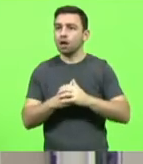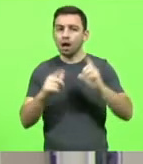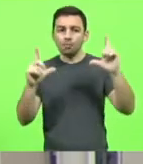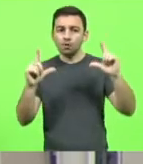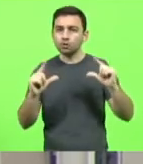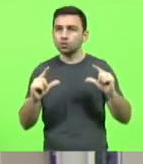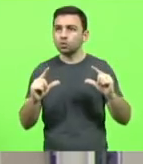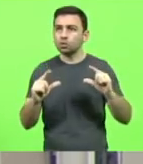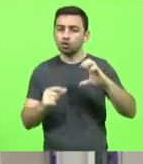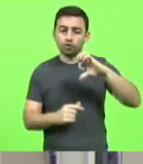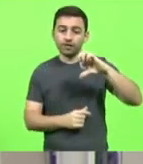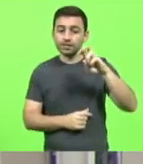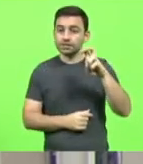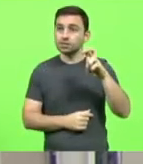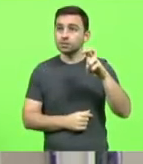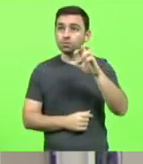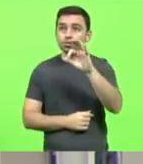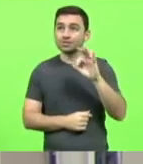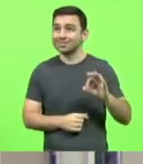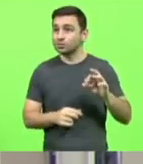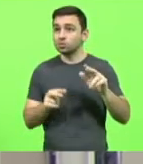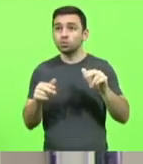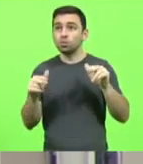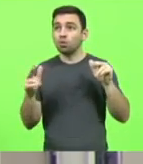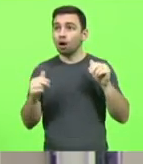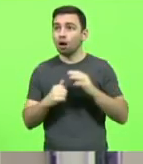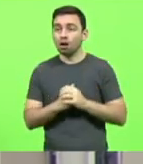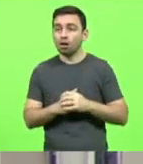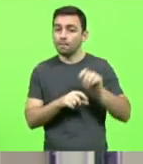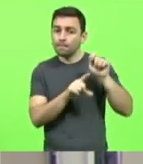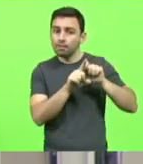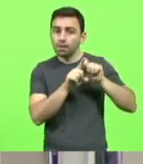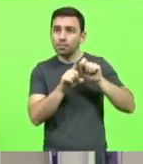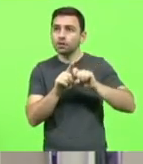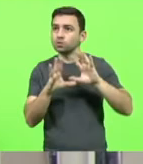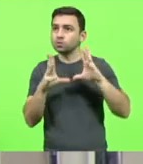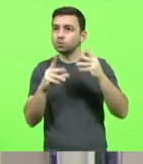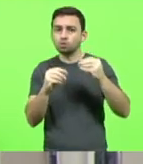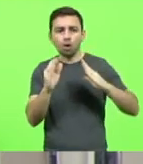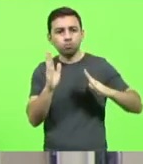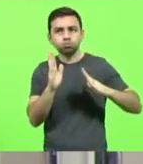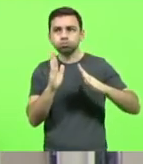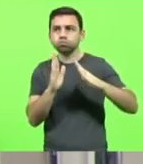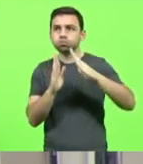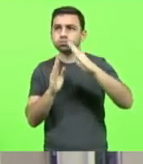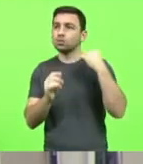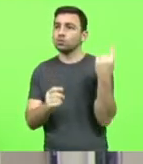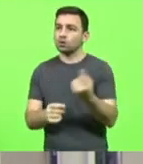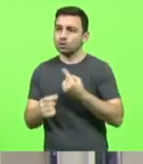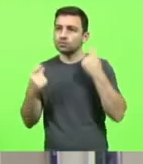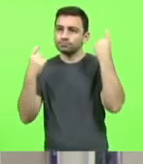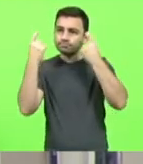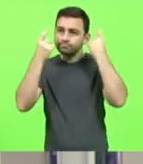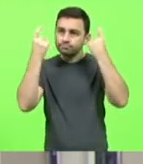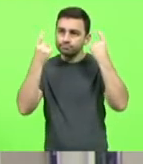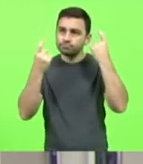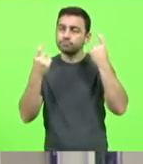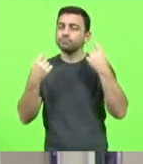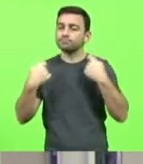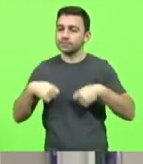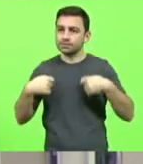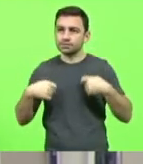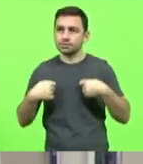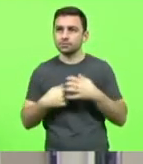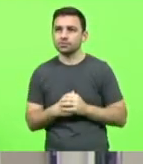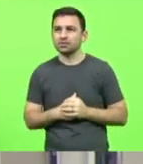95% em nenhum momento nos últimos meses. E é uma preocupação que cada um de nós, catarinense, deve ter. o sistema